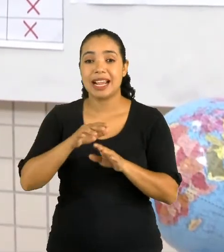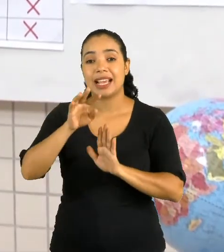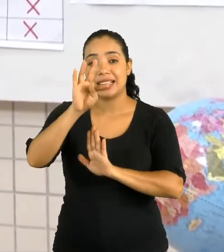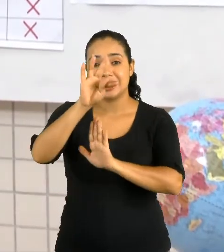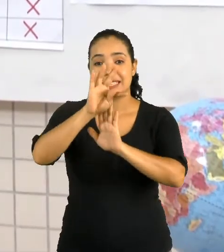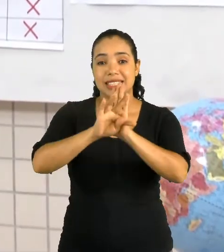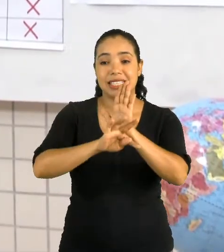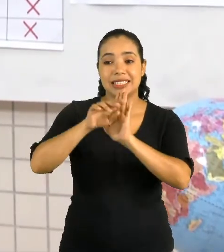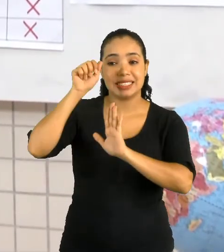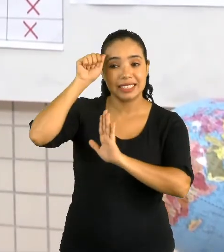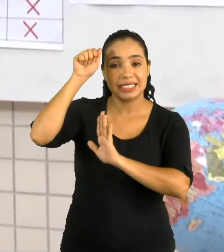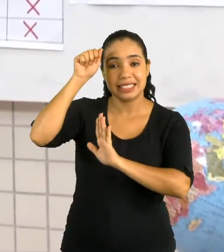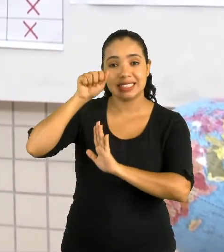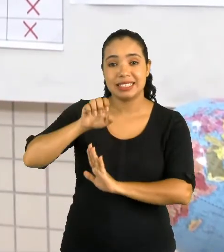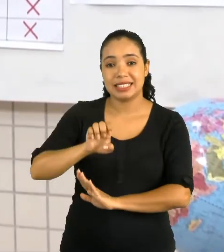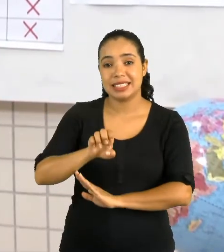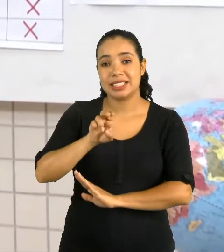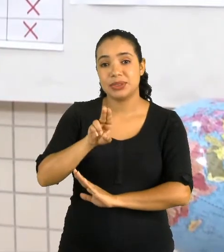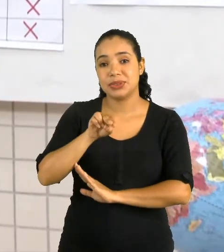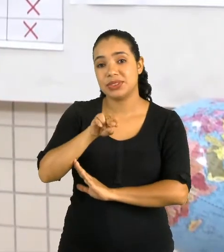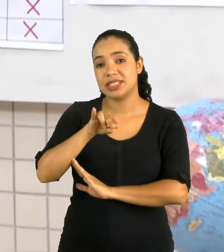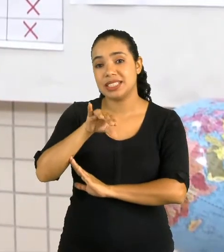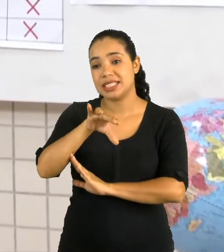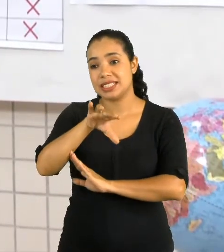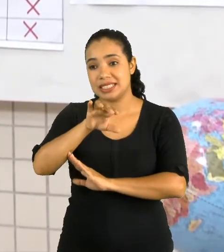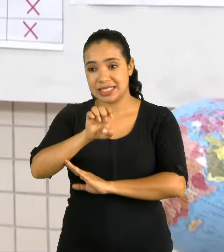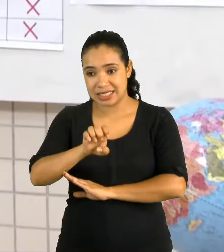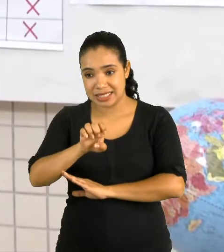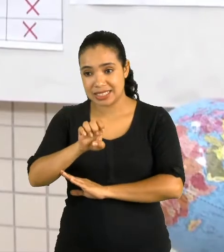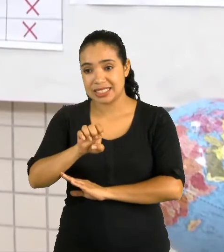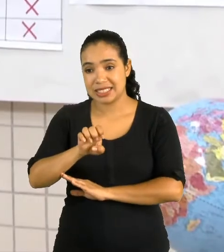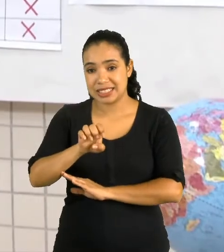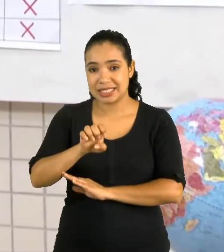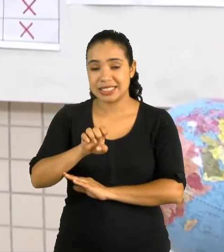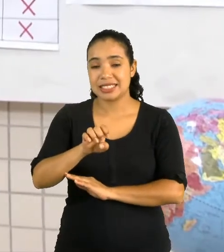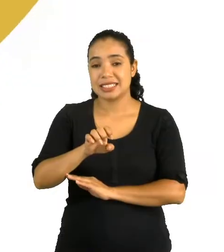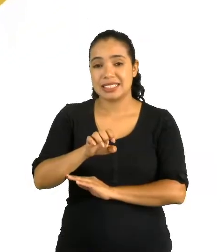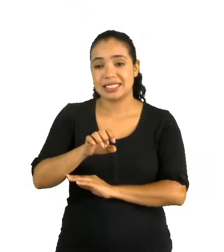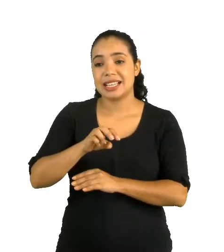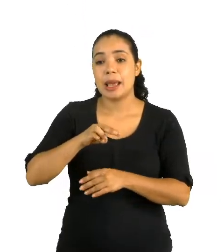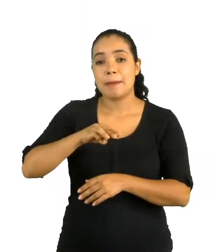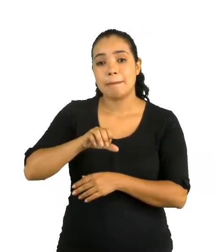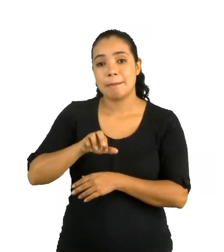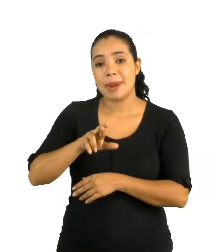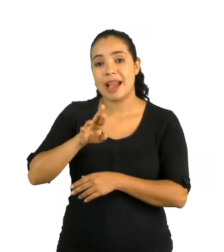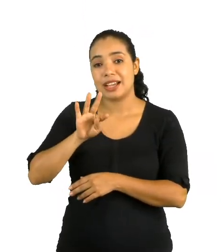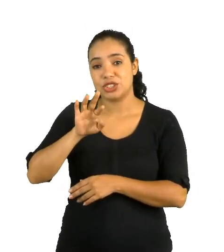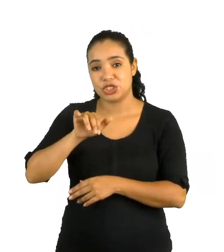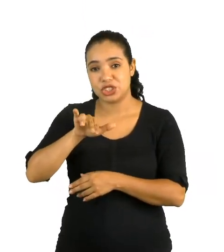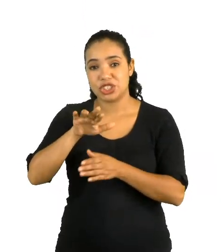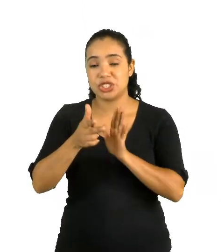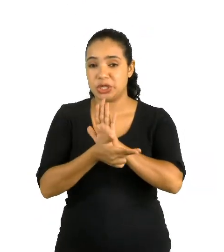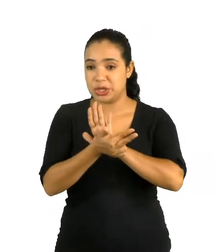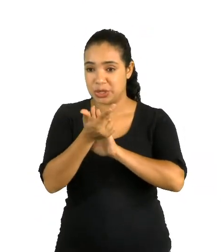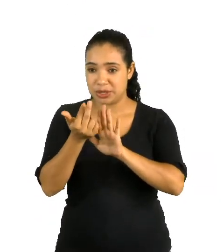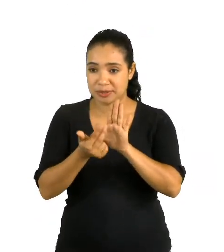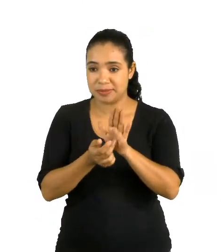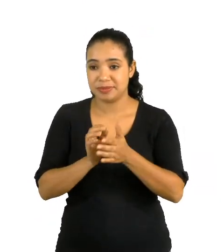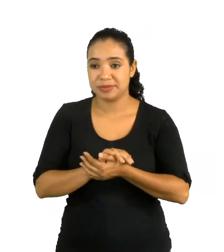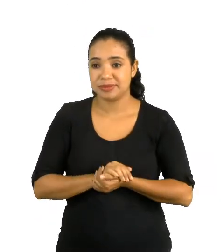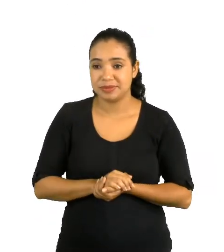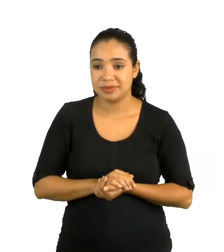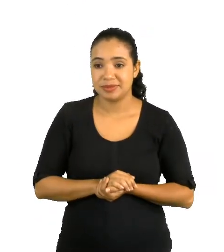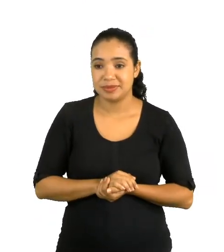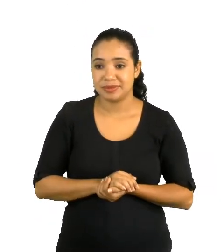escrito por Eunice Braido e ilustrações de Martínez. De